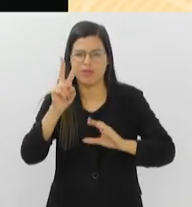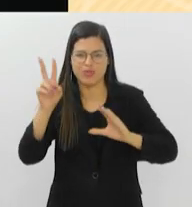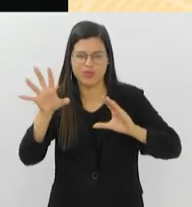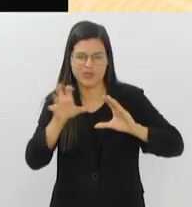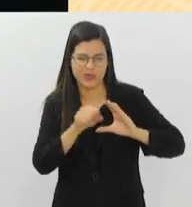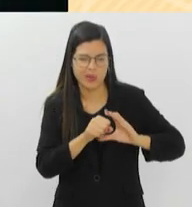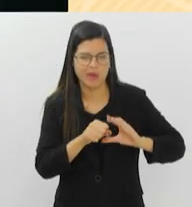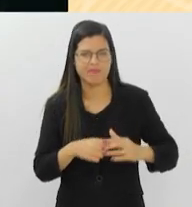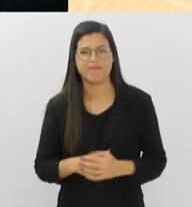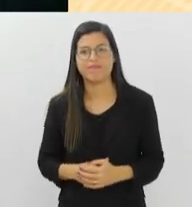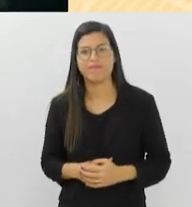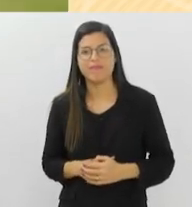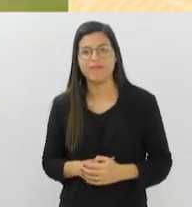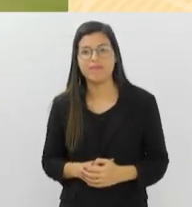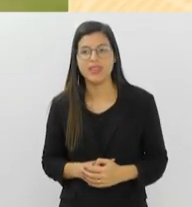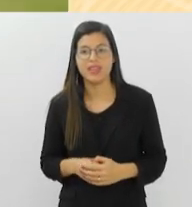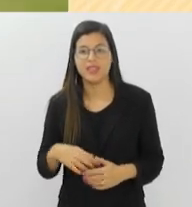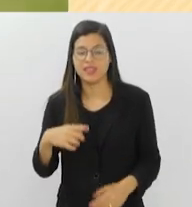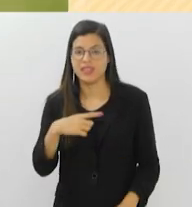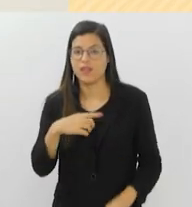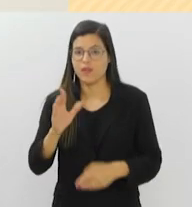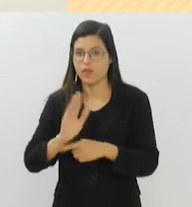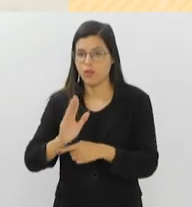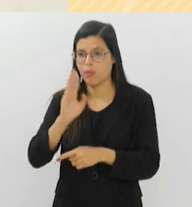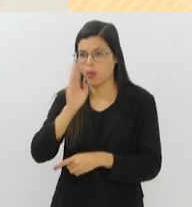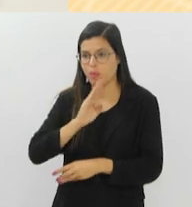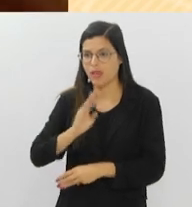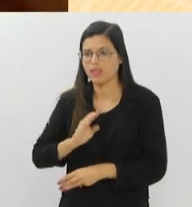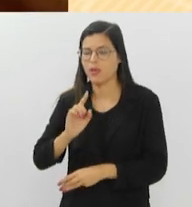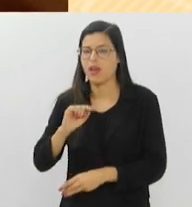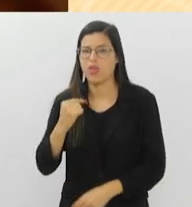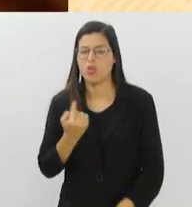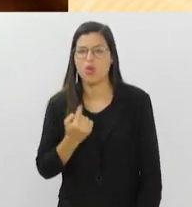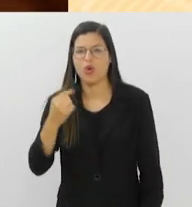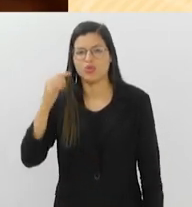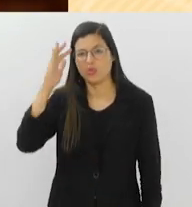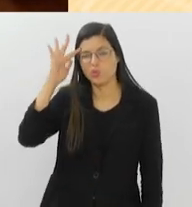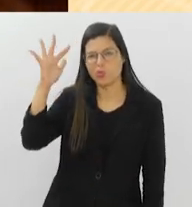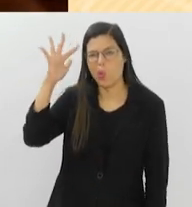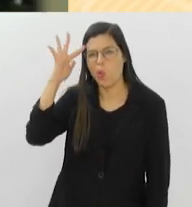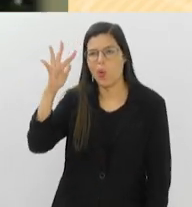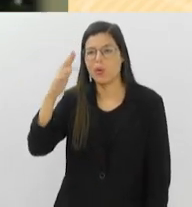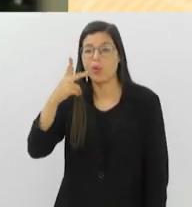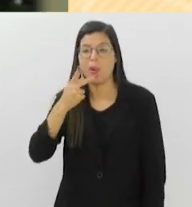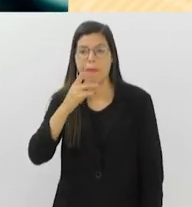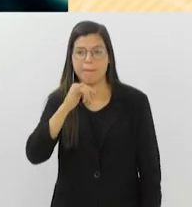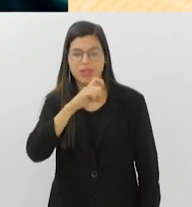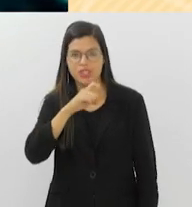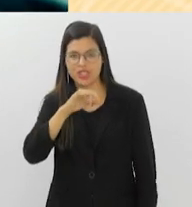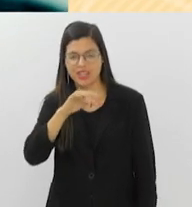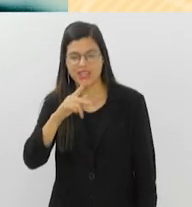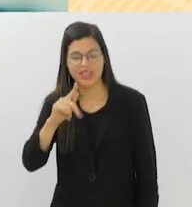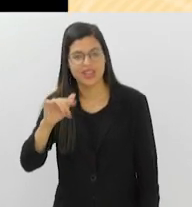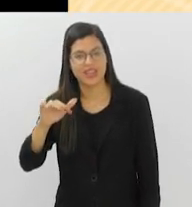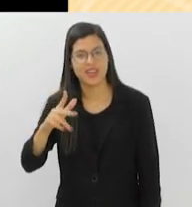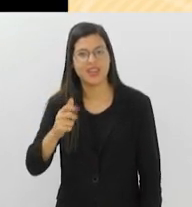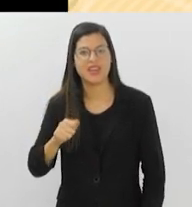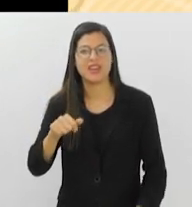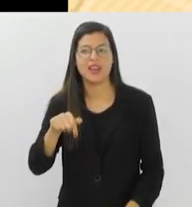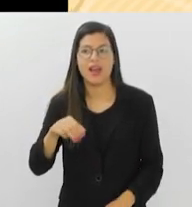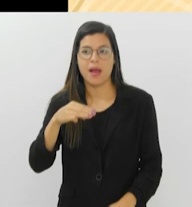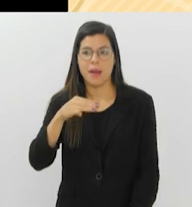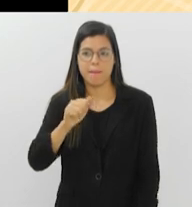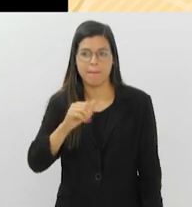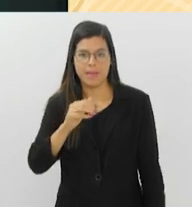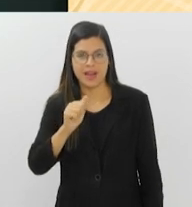Entre os destaques nacionais estão Nosso Sonho, Pixinguinha, Um Homem Carinhoso, Macaleia, O Amor